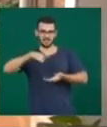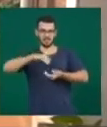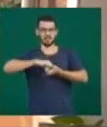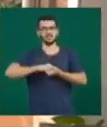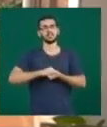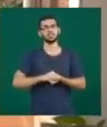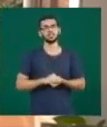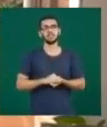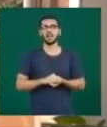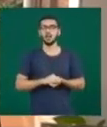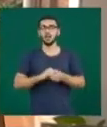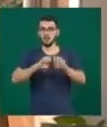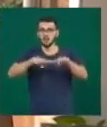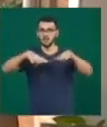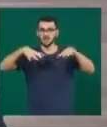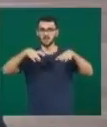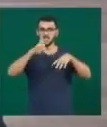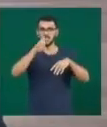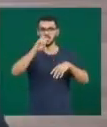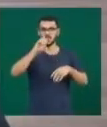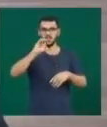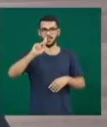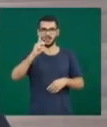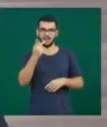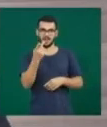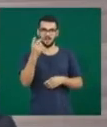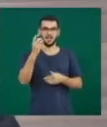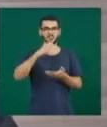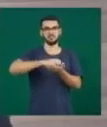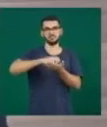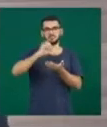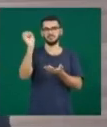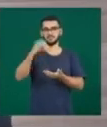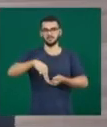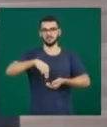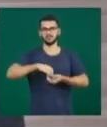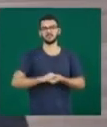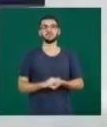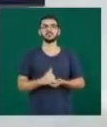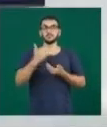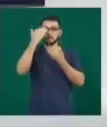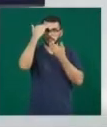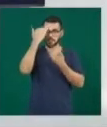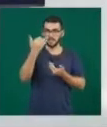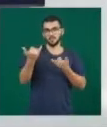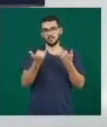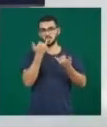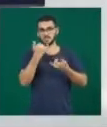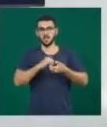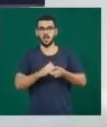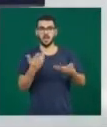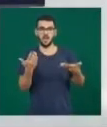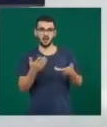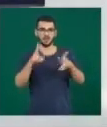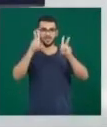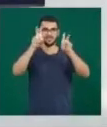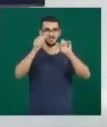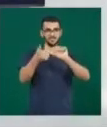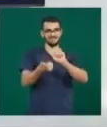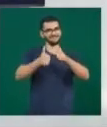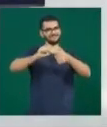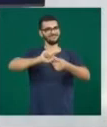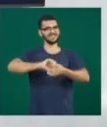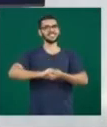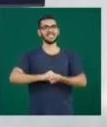Santa Mônica. Voltamos ao estúdio. Obrigado, Letícia, pelas informações. E agora vamos falar de esporte no